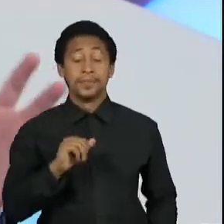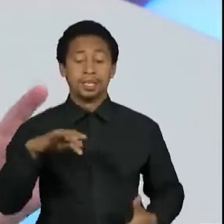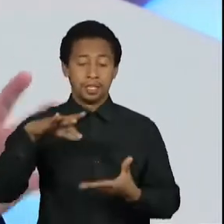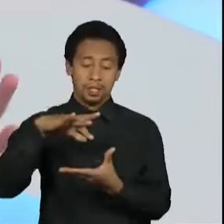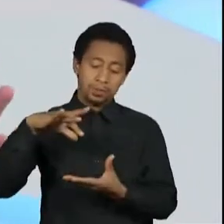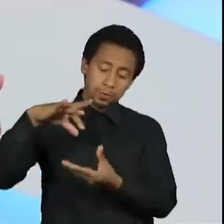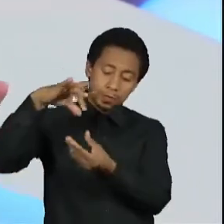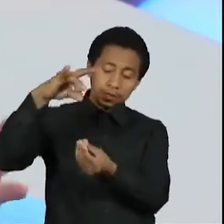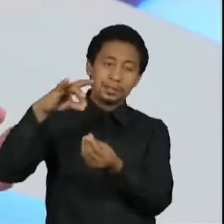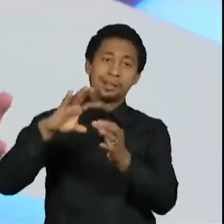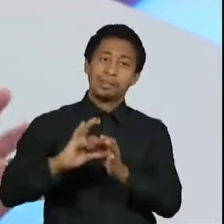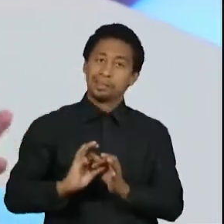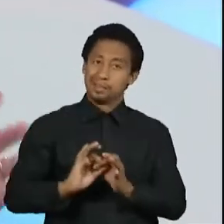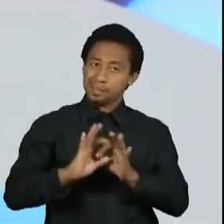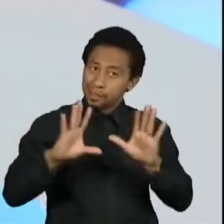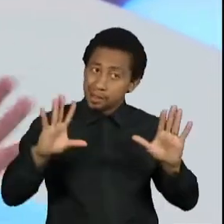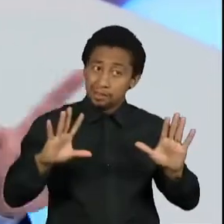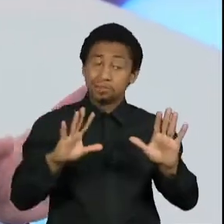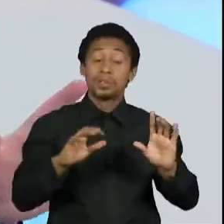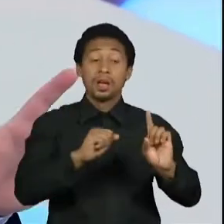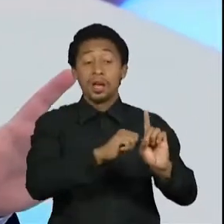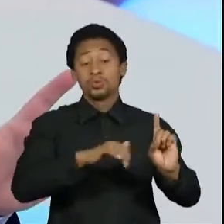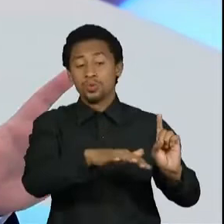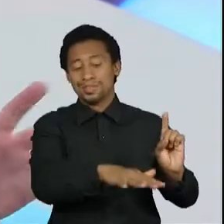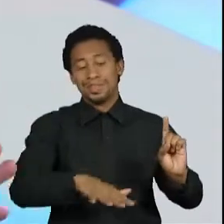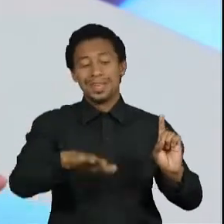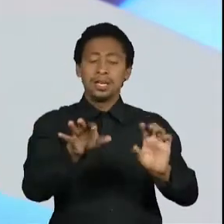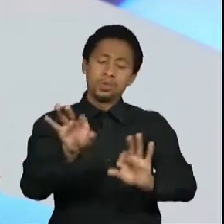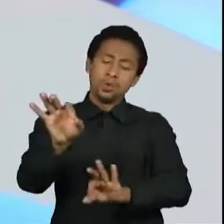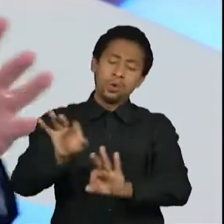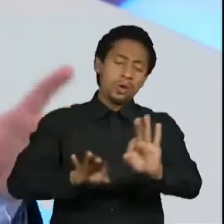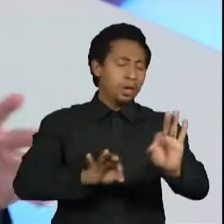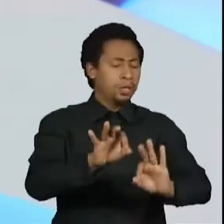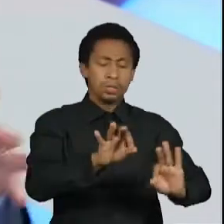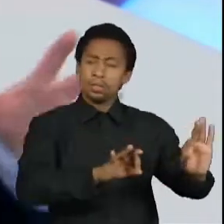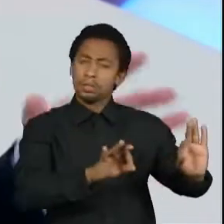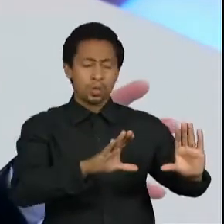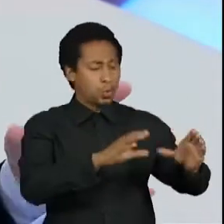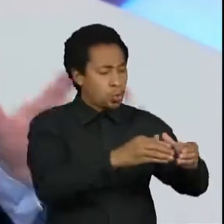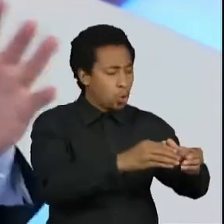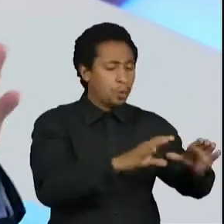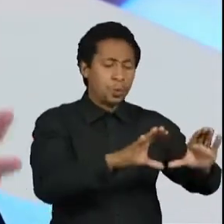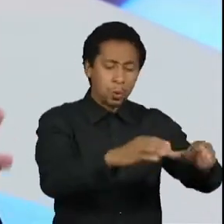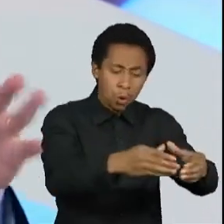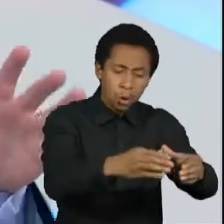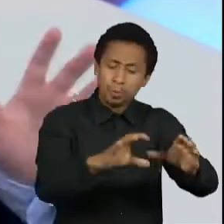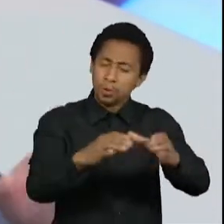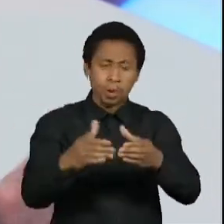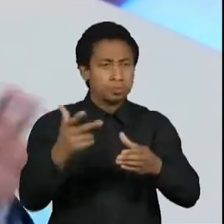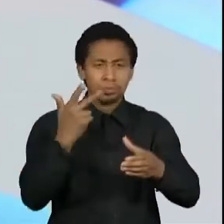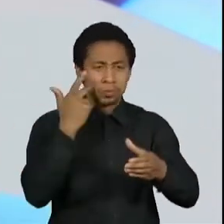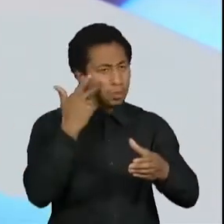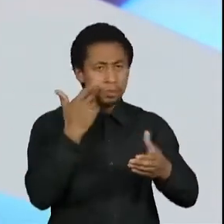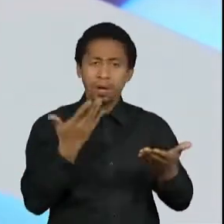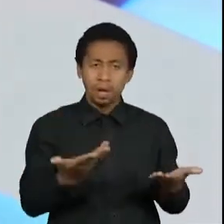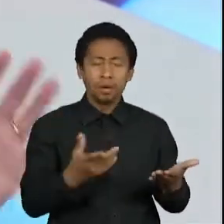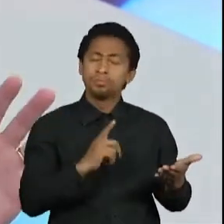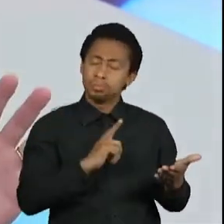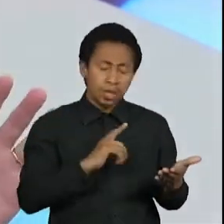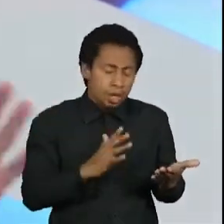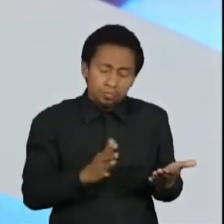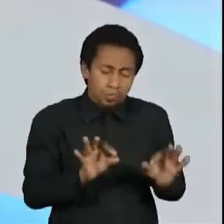a sociedade civil pode e deve organizar-se como entender. Portanto, se existem grupos da sociedade civil que procuram defender os seus interesses,